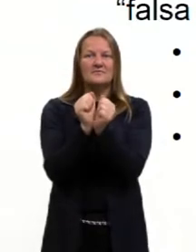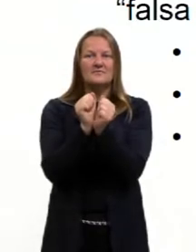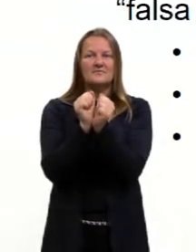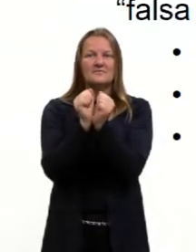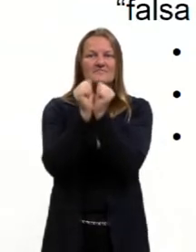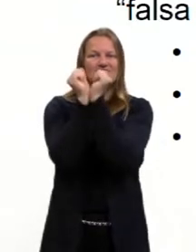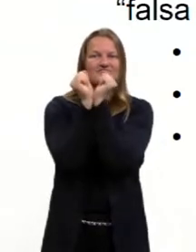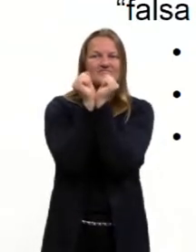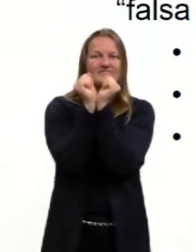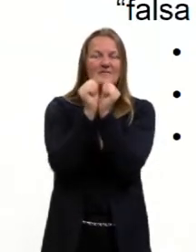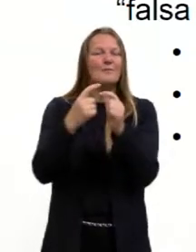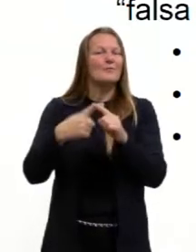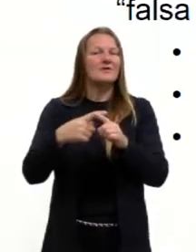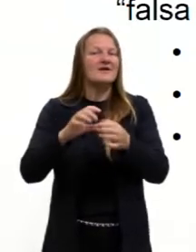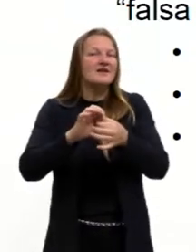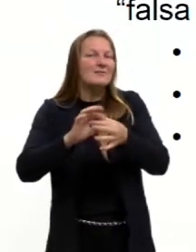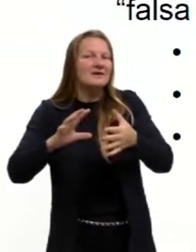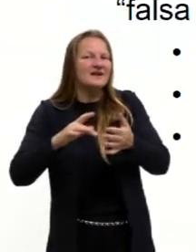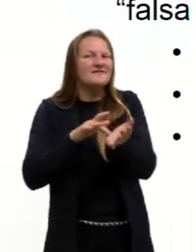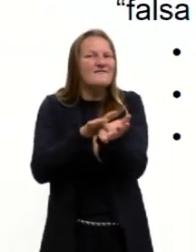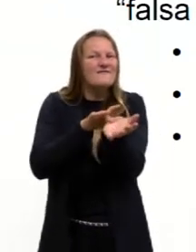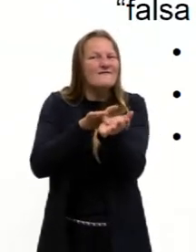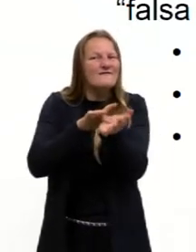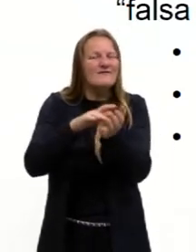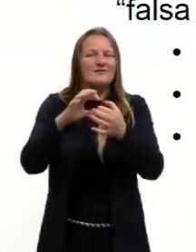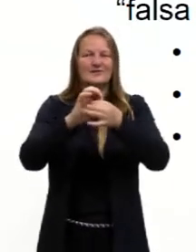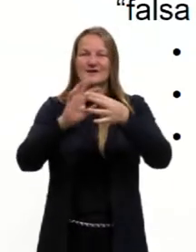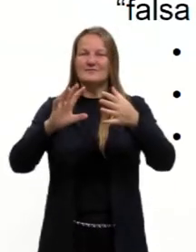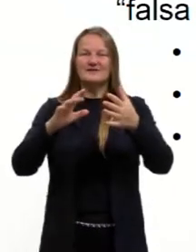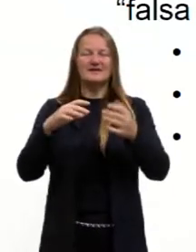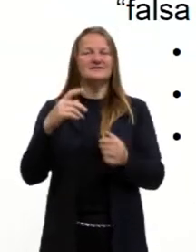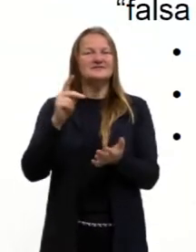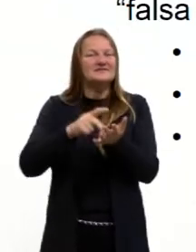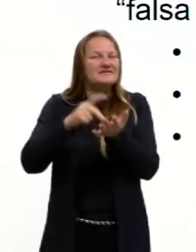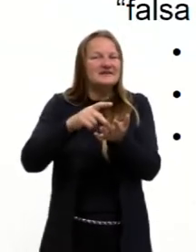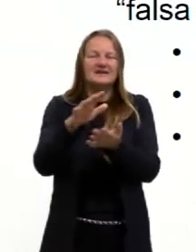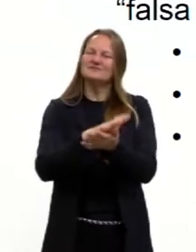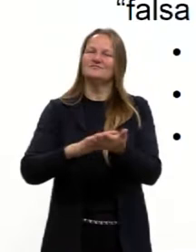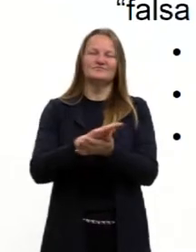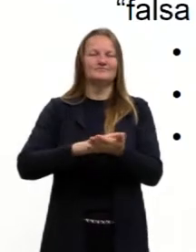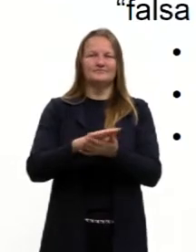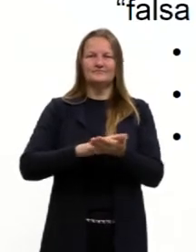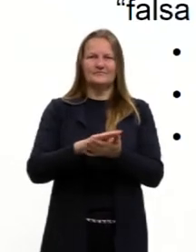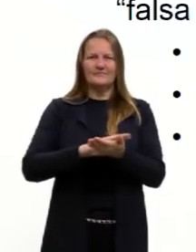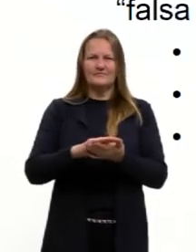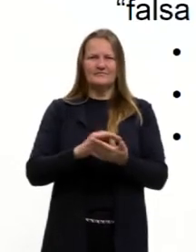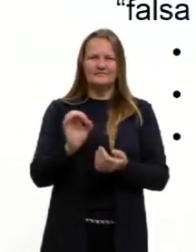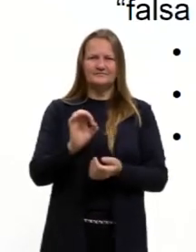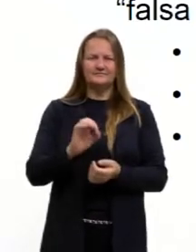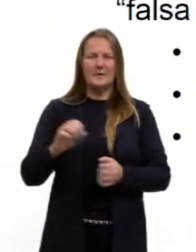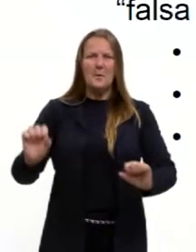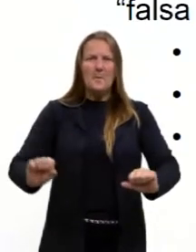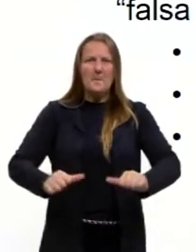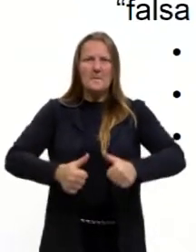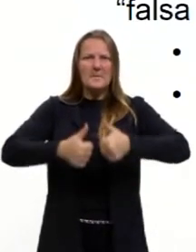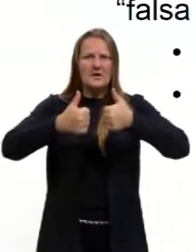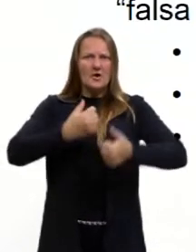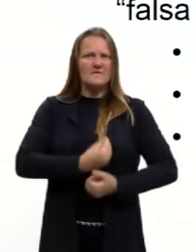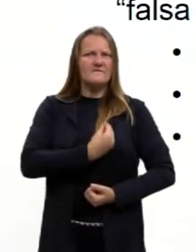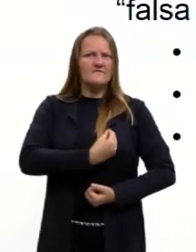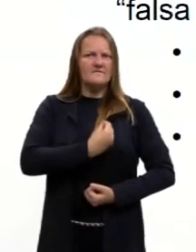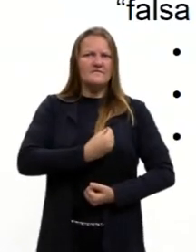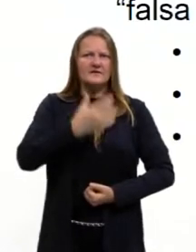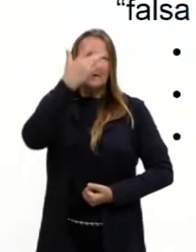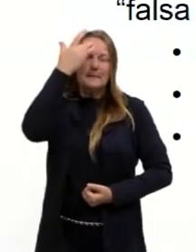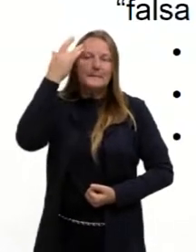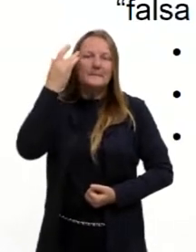essa liberdade foi falsa. Foi uma liberdade que não trouxe realmente uma melhoria total de vida para